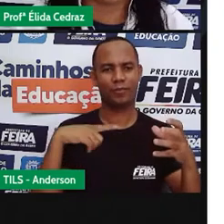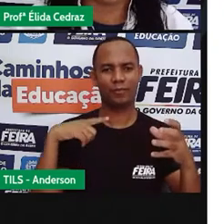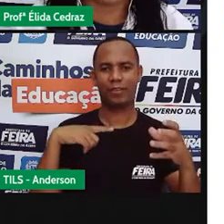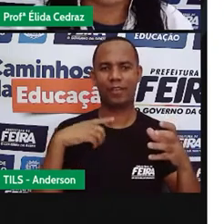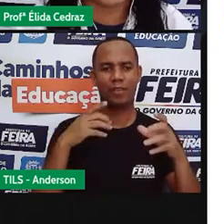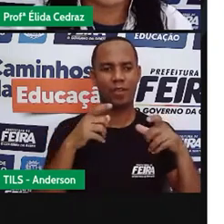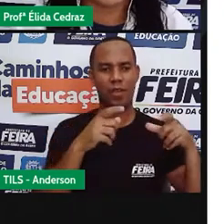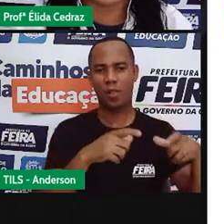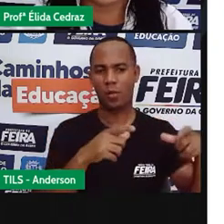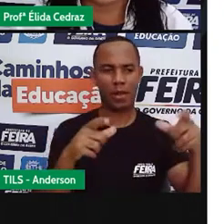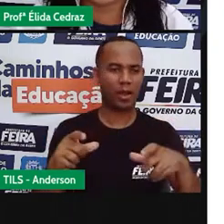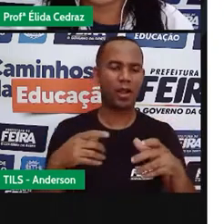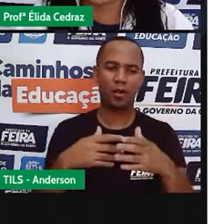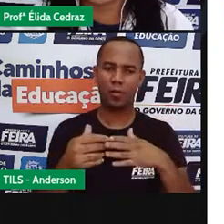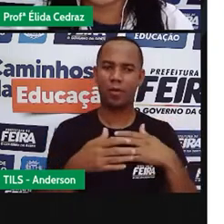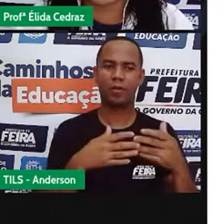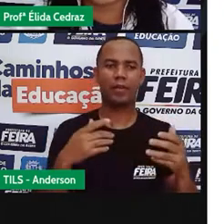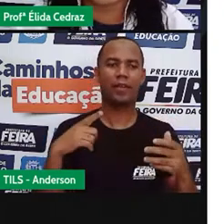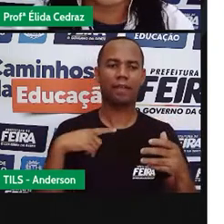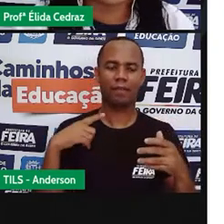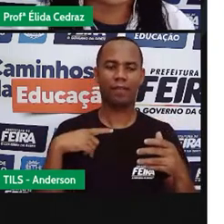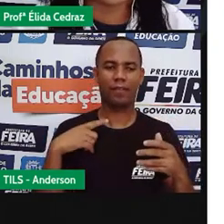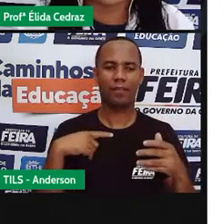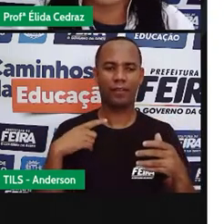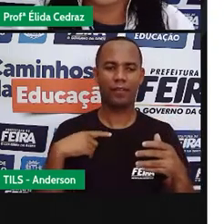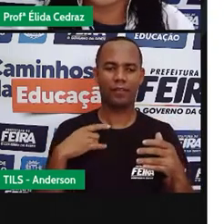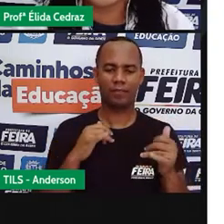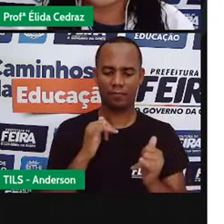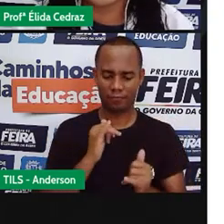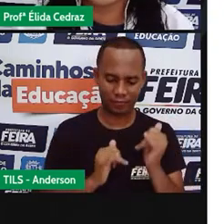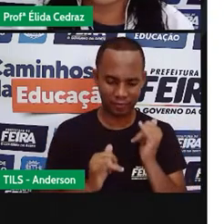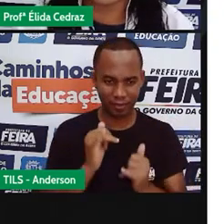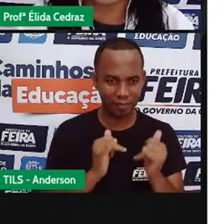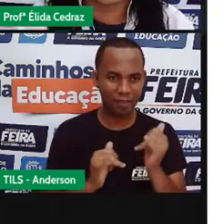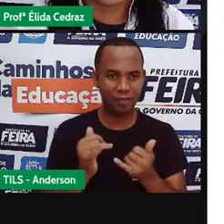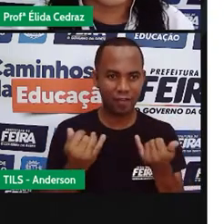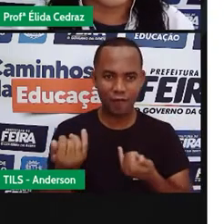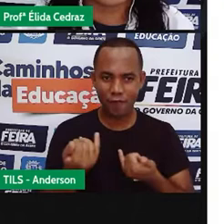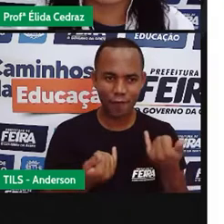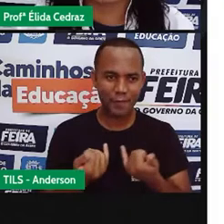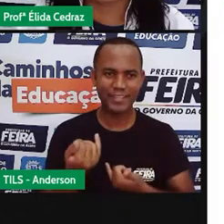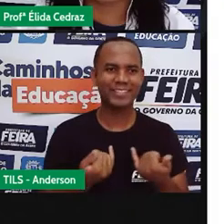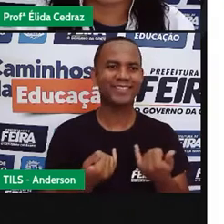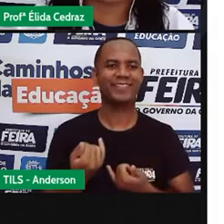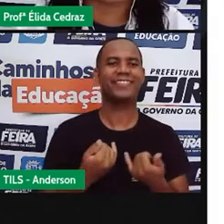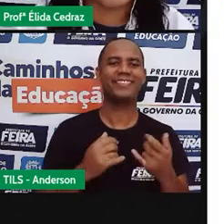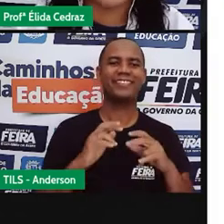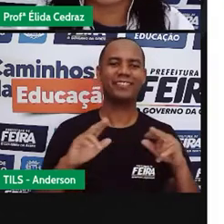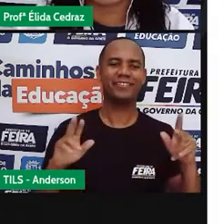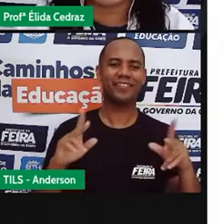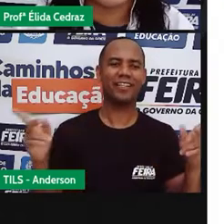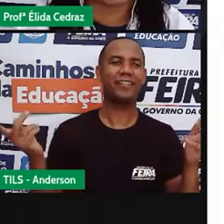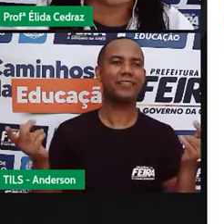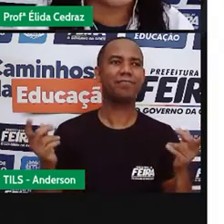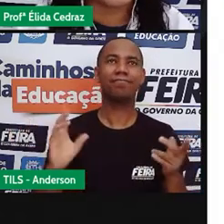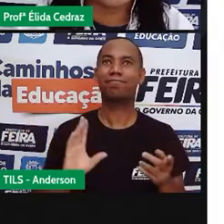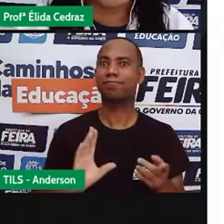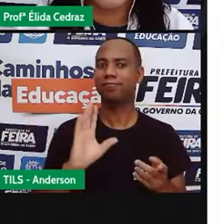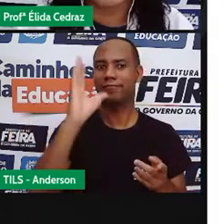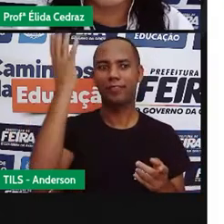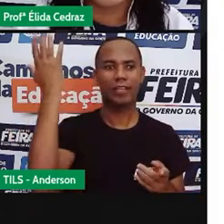qualquer outro lugar, a gente tem acesso às notícias, às fatos e